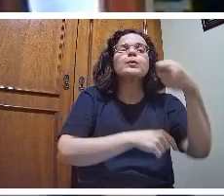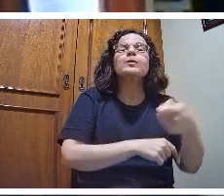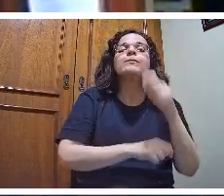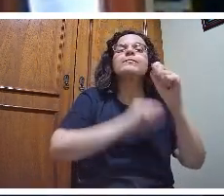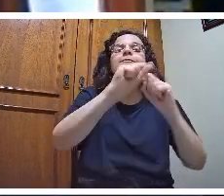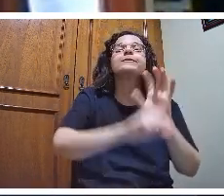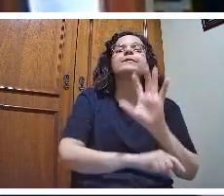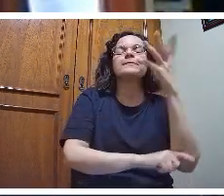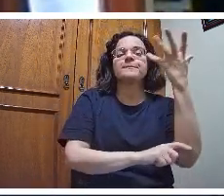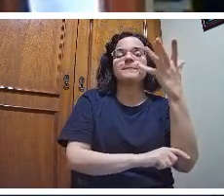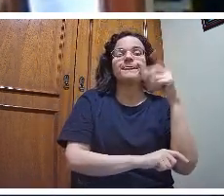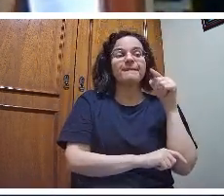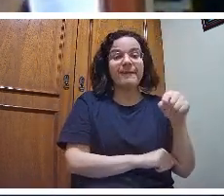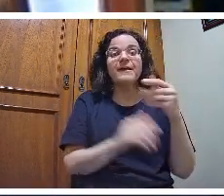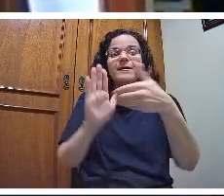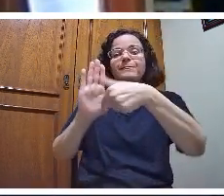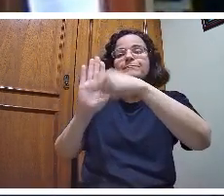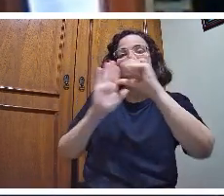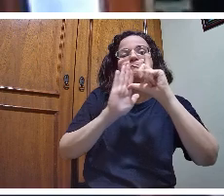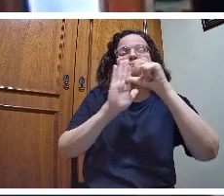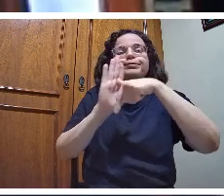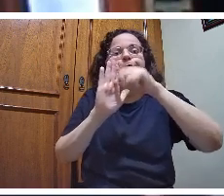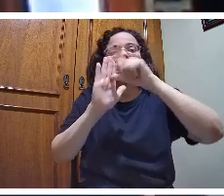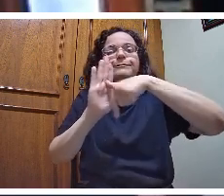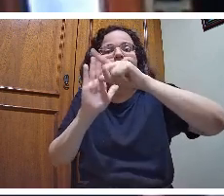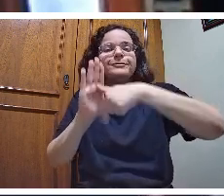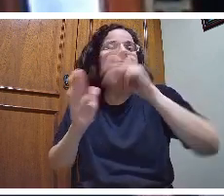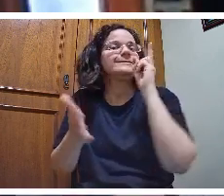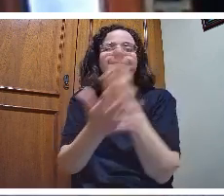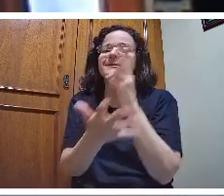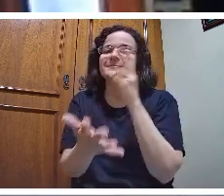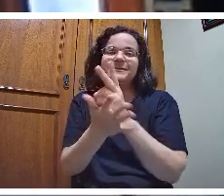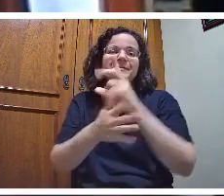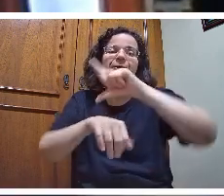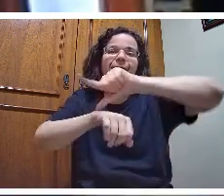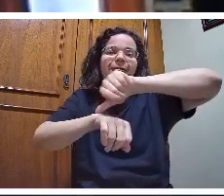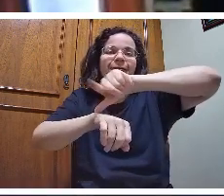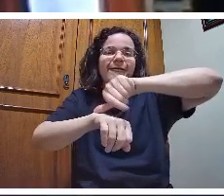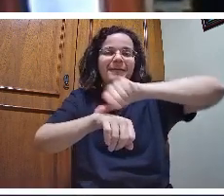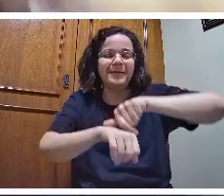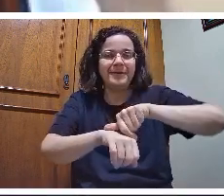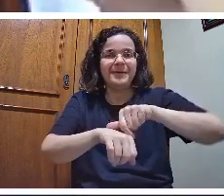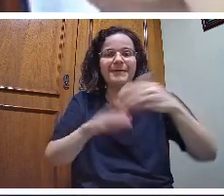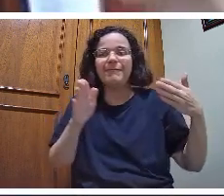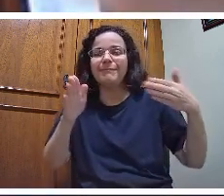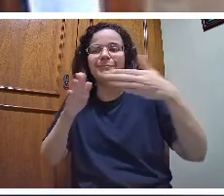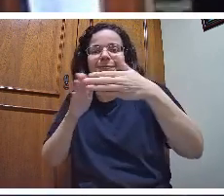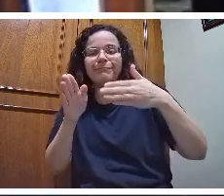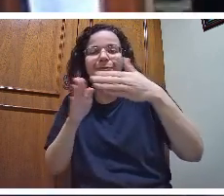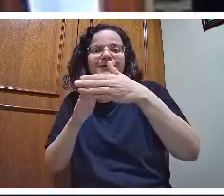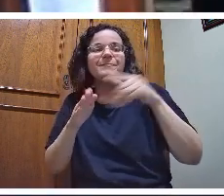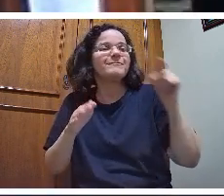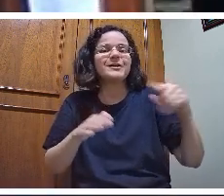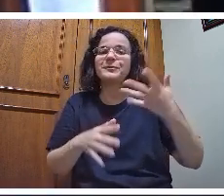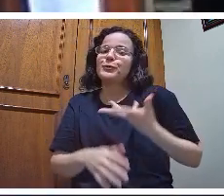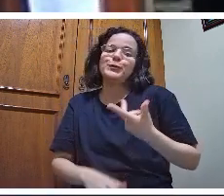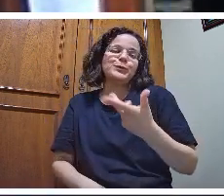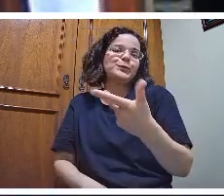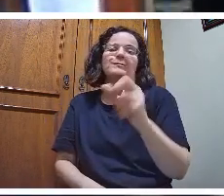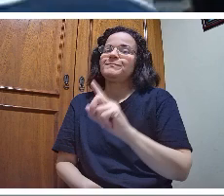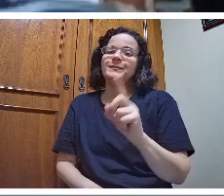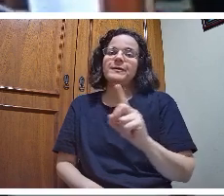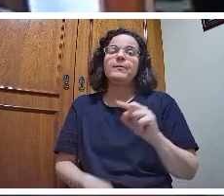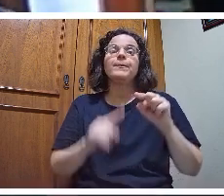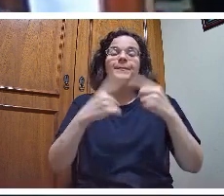chegará atrasada. Por quê? Porque ela não é rápida. A escola tem que ser rápida, mas ela tem que ser coerente